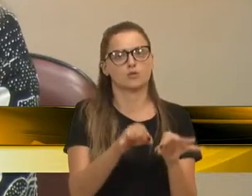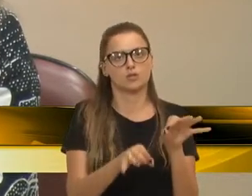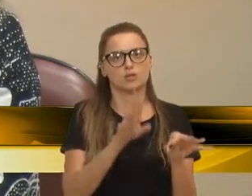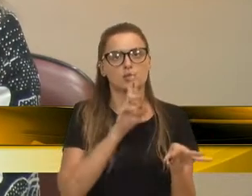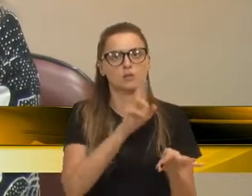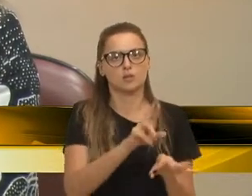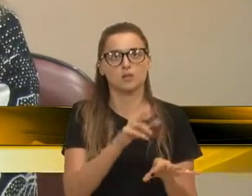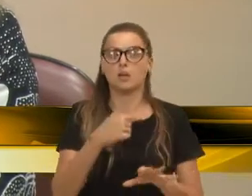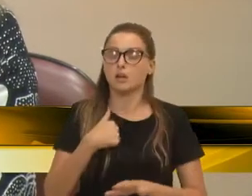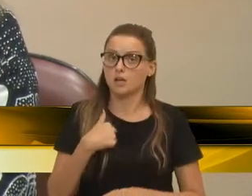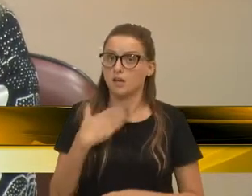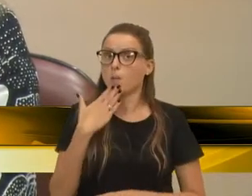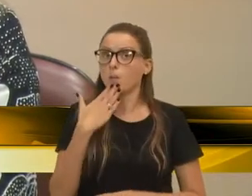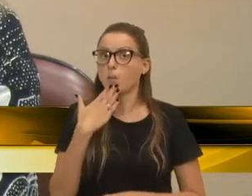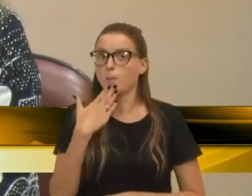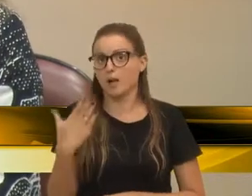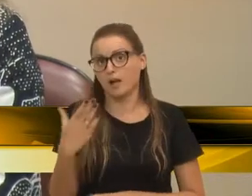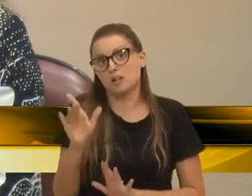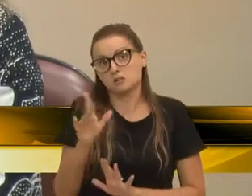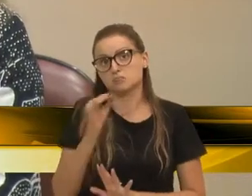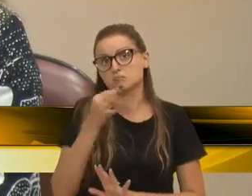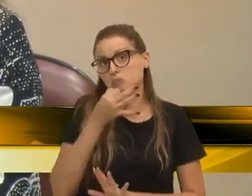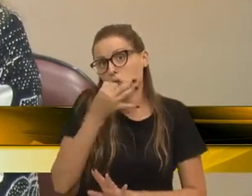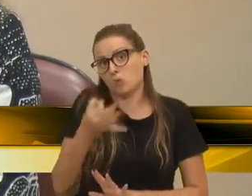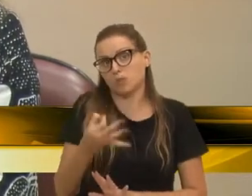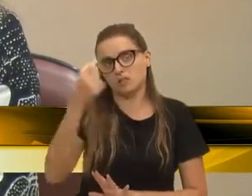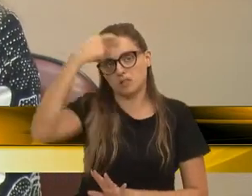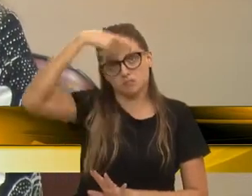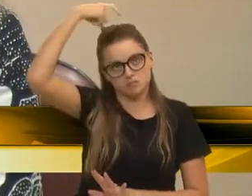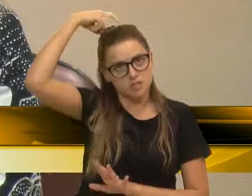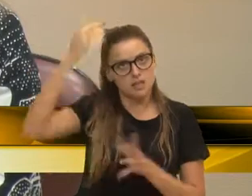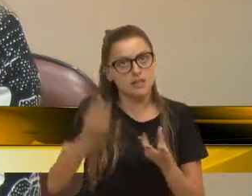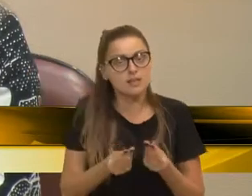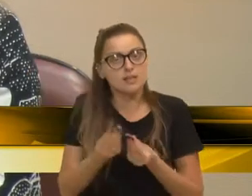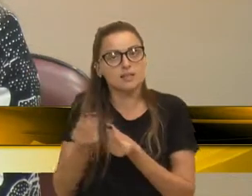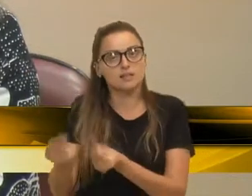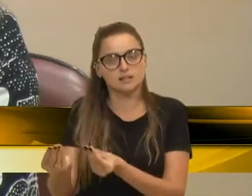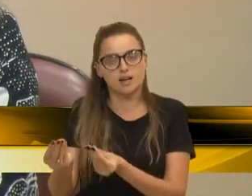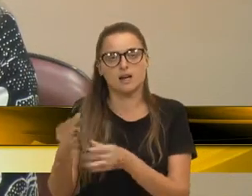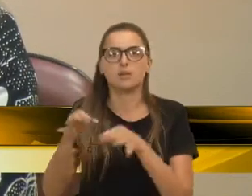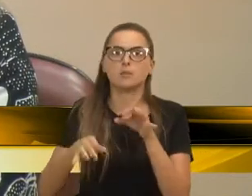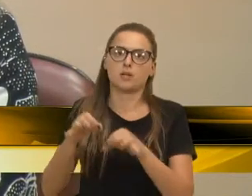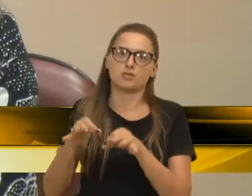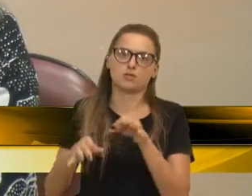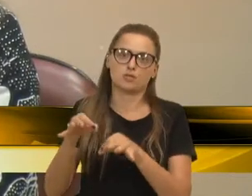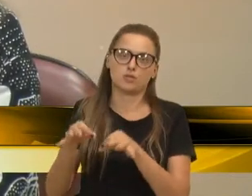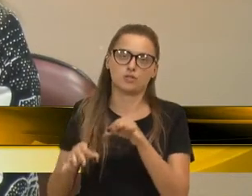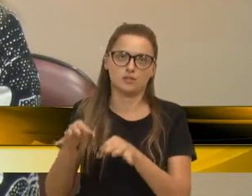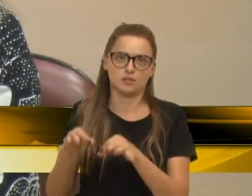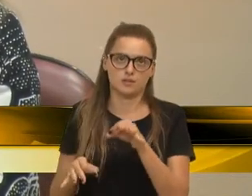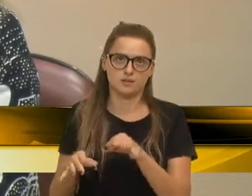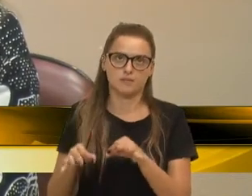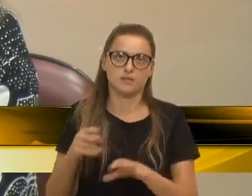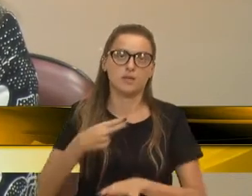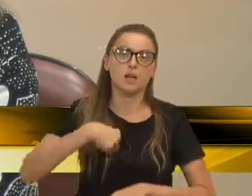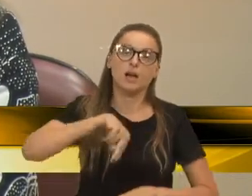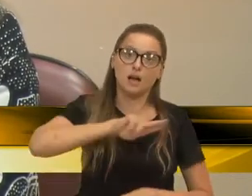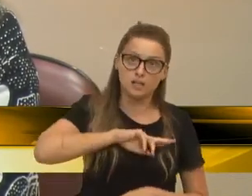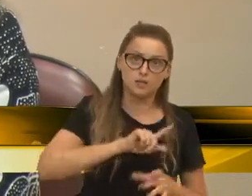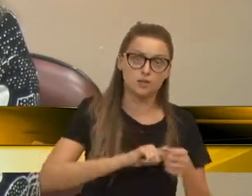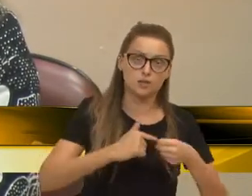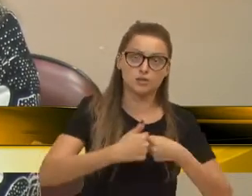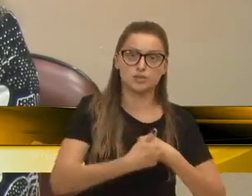Sugiro ao autor que encaminhe tais fatos ao Poder Judiciário. Nossa cidade,